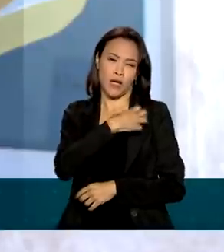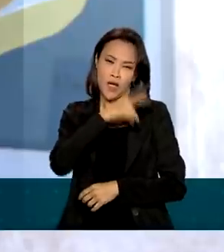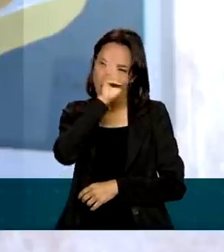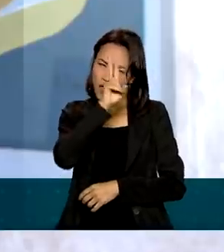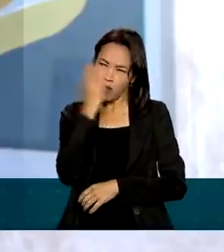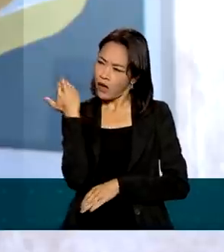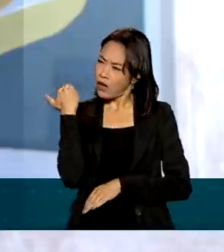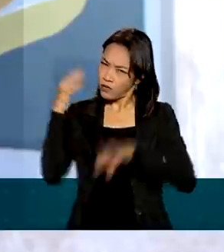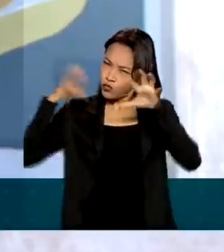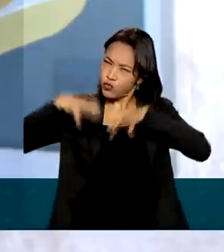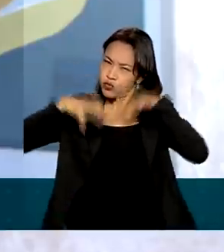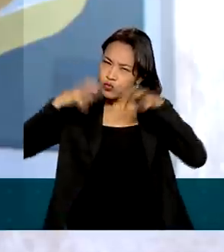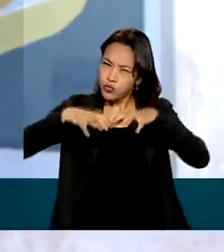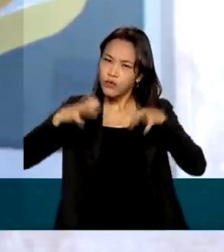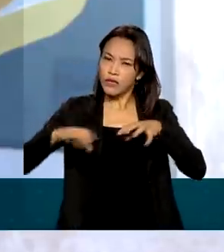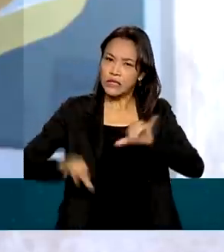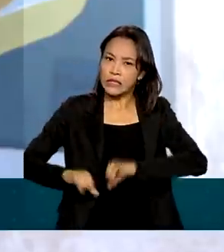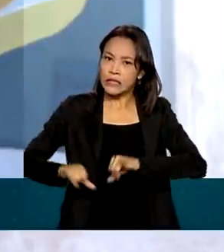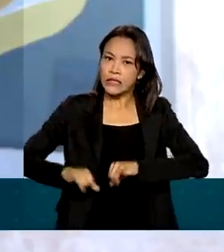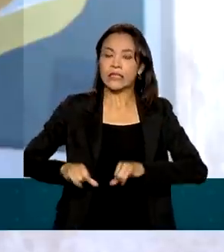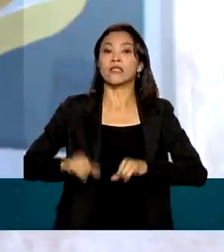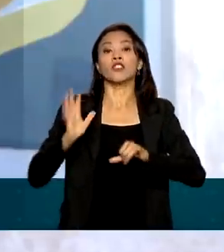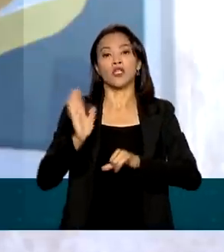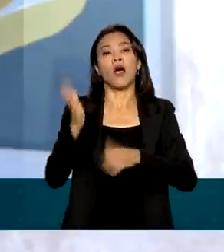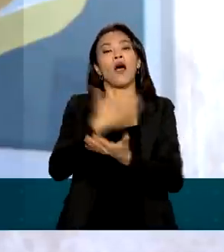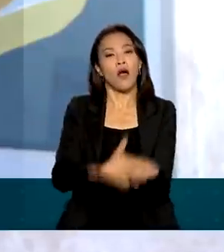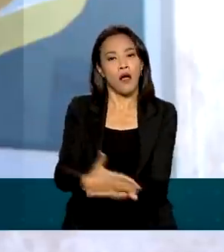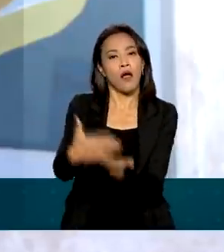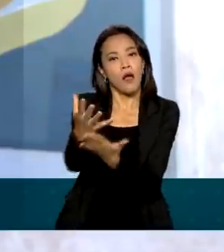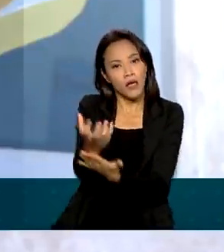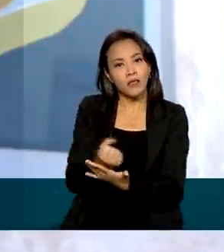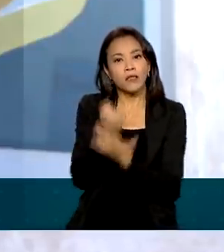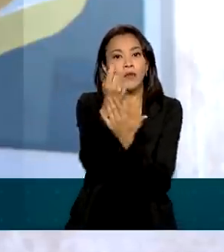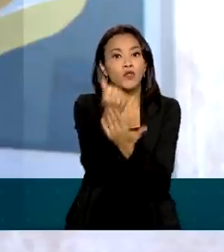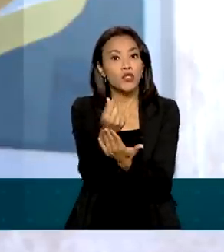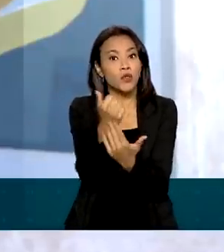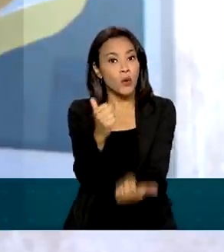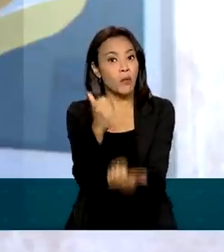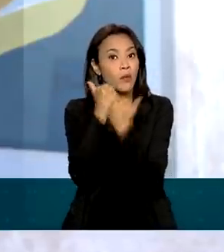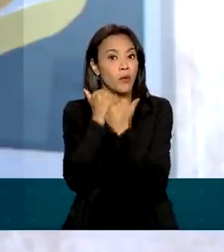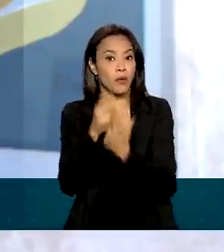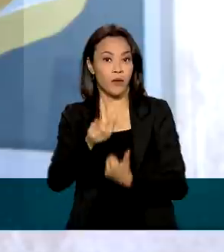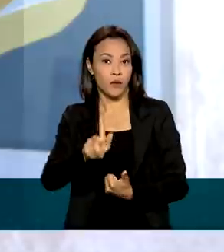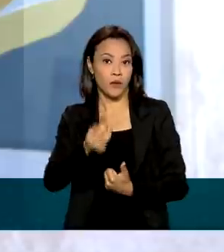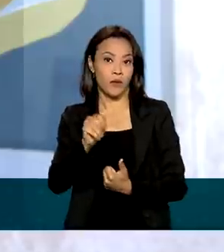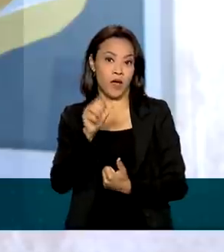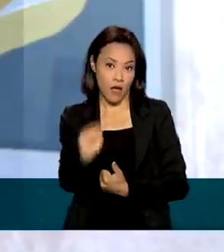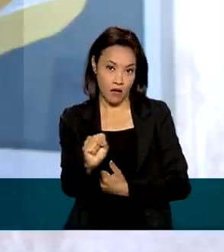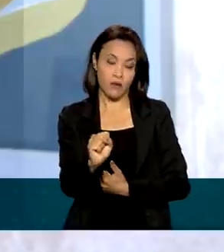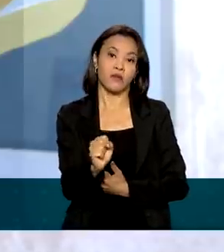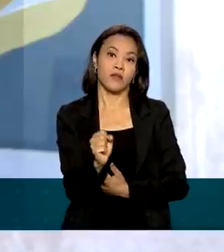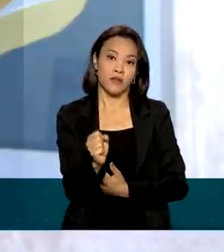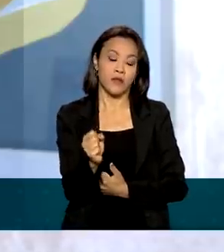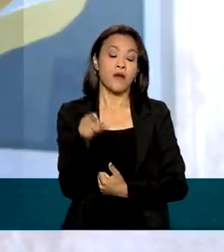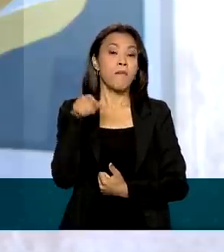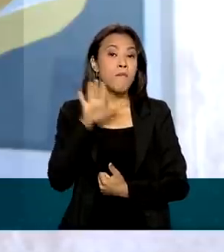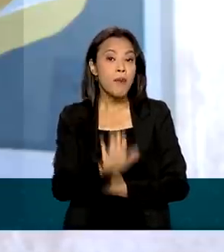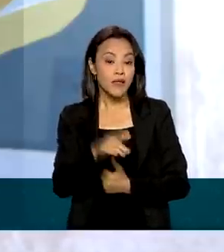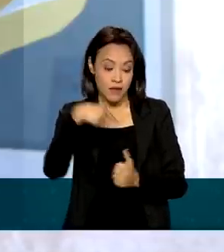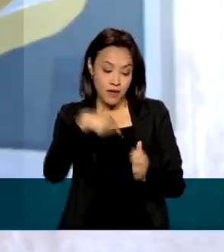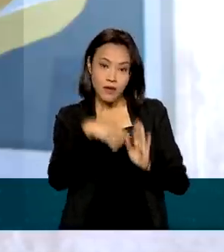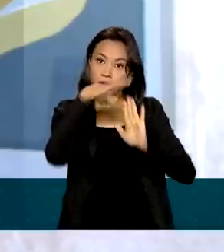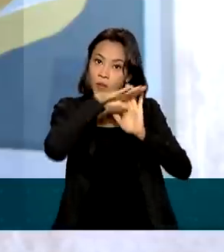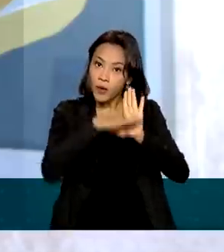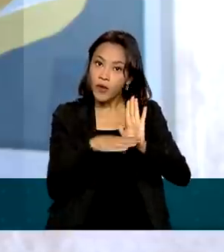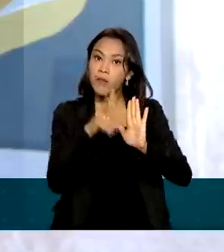agora do final do ano, no mês de dezembro, eles já começaram a receber o Auxílio Gás a partir do mês passado. Mas esse programa vai auxiliar ao